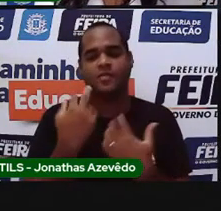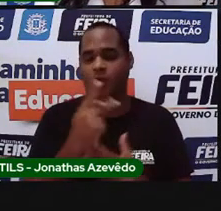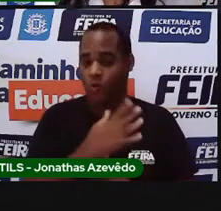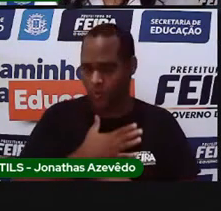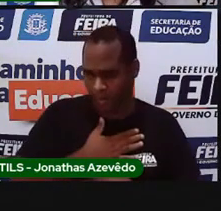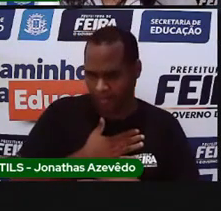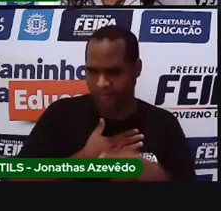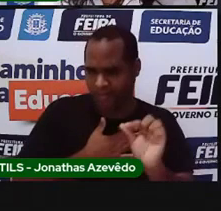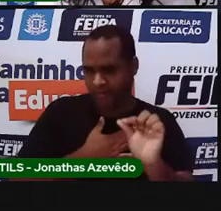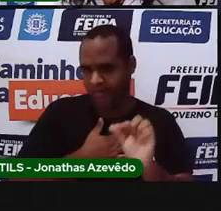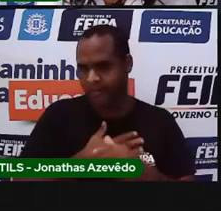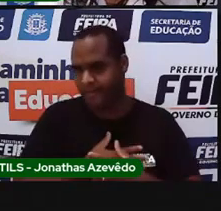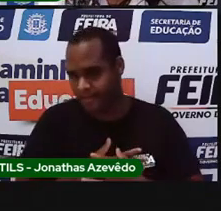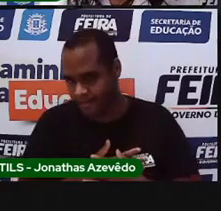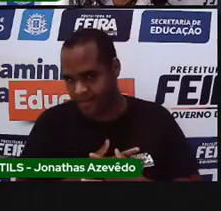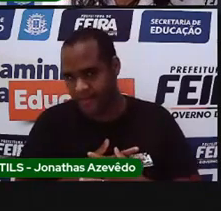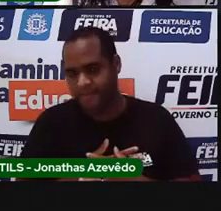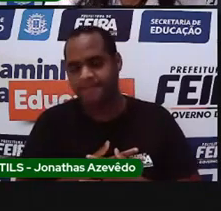cantar?